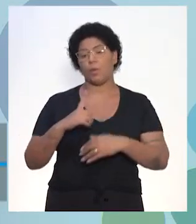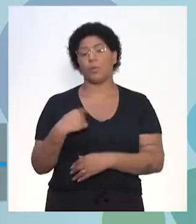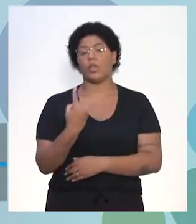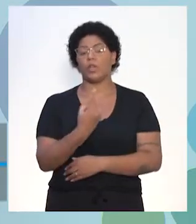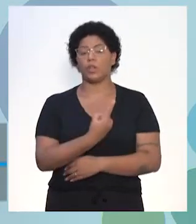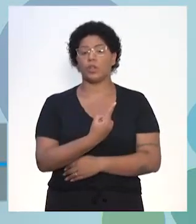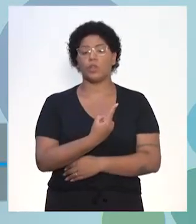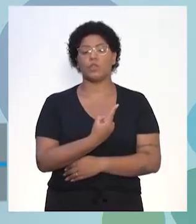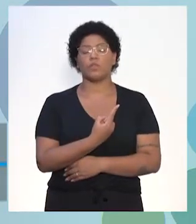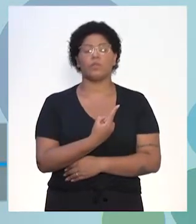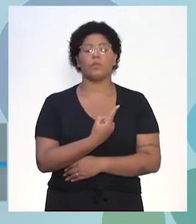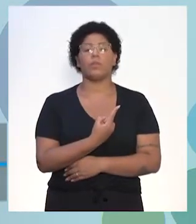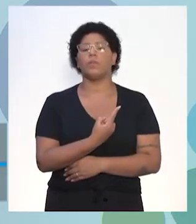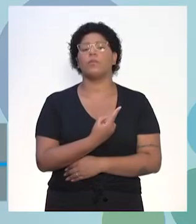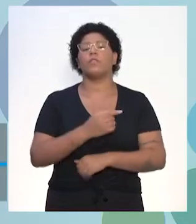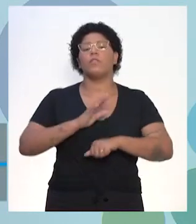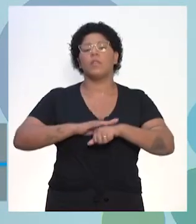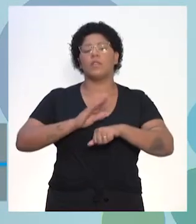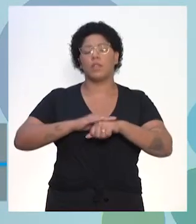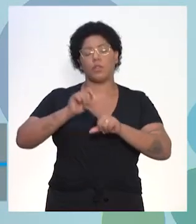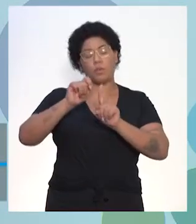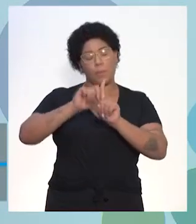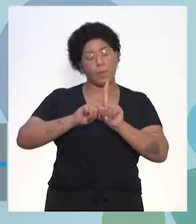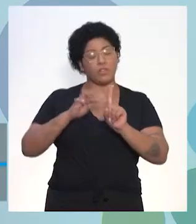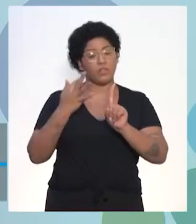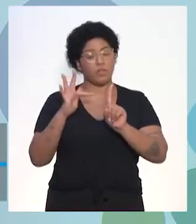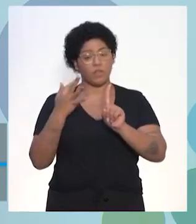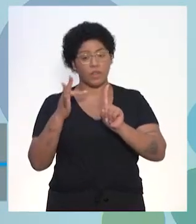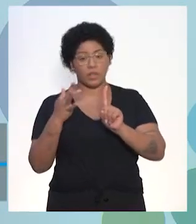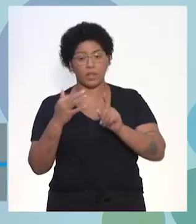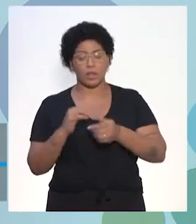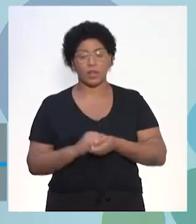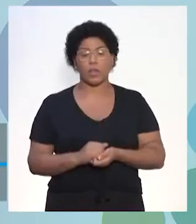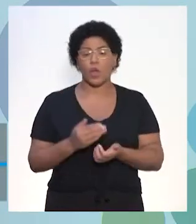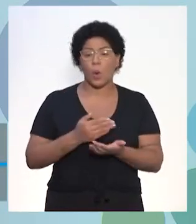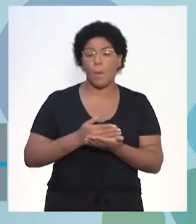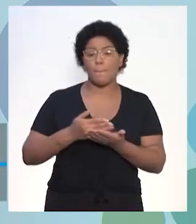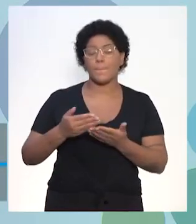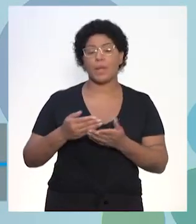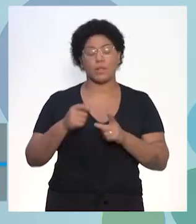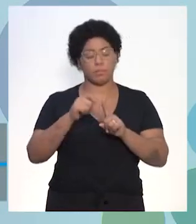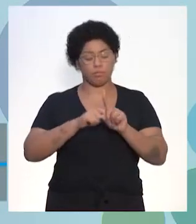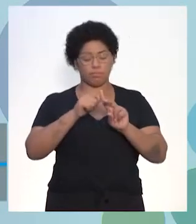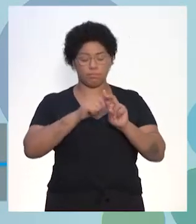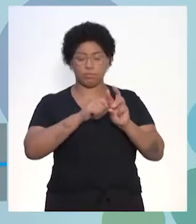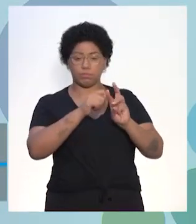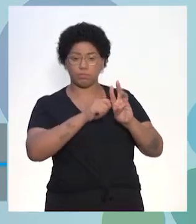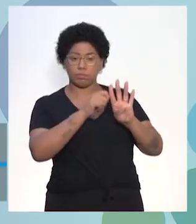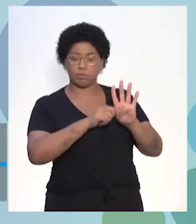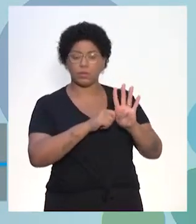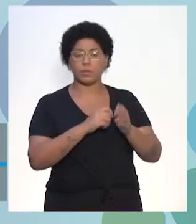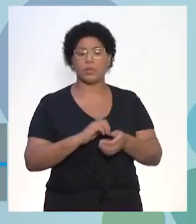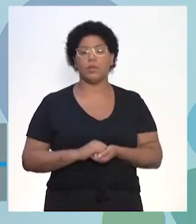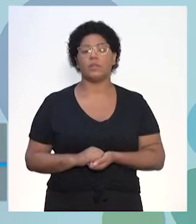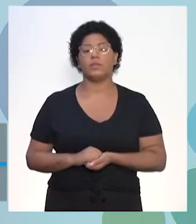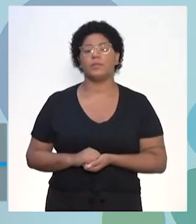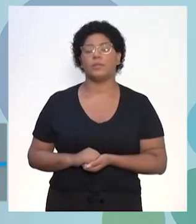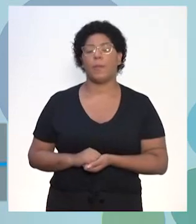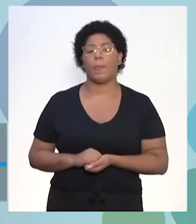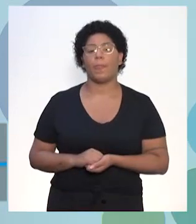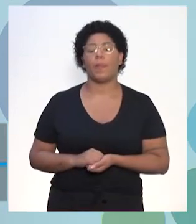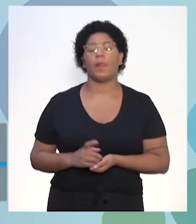trabalhar aí nesse mês de fevereiro, início do primeiro bimestre. E para esquentar os motores para 2021,